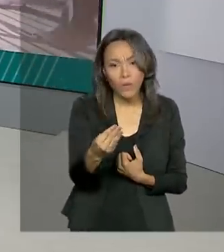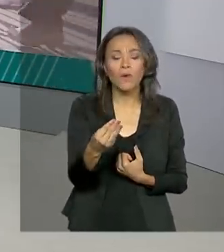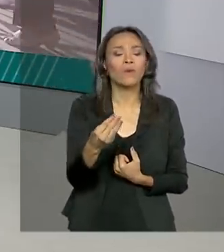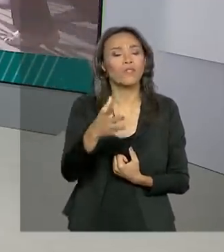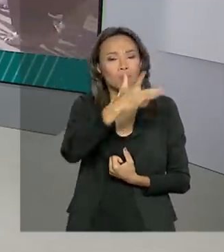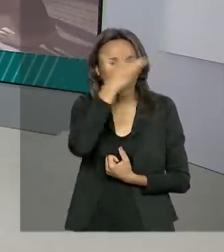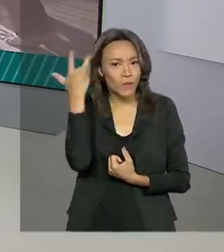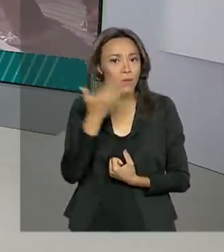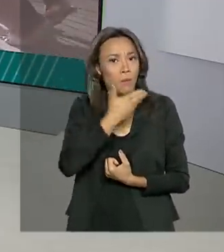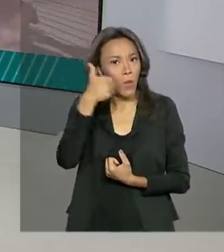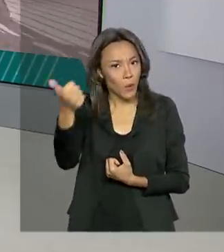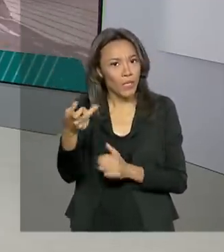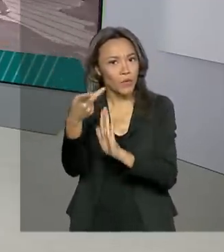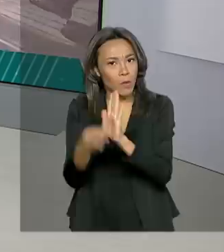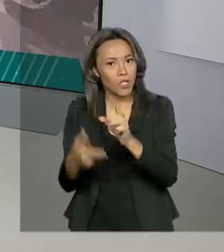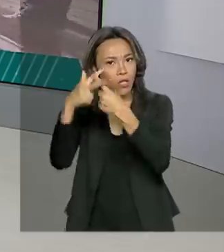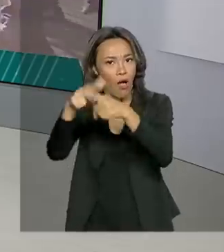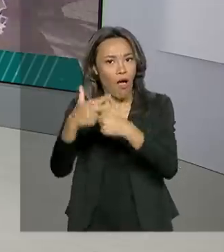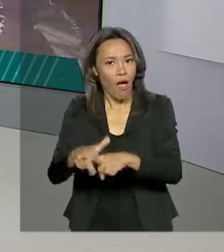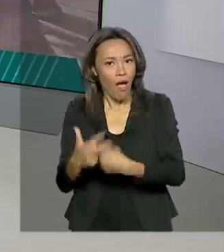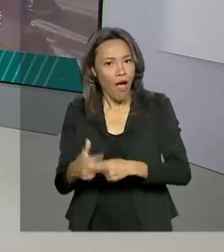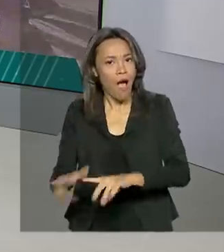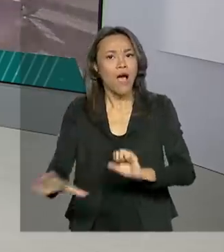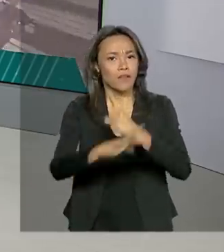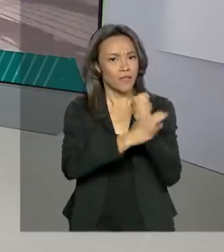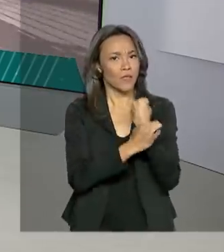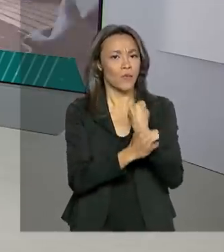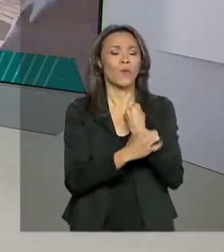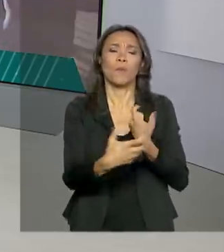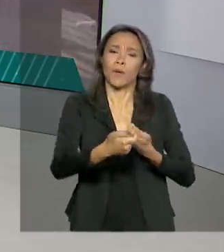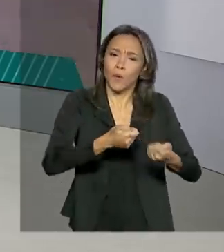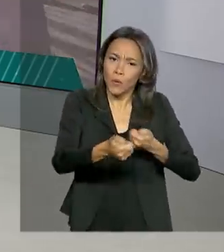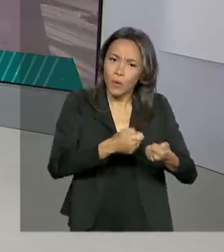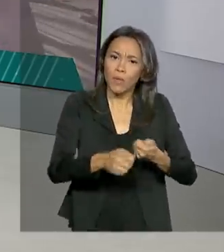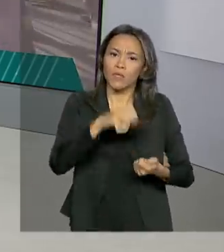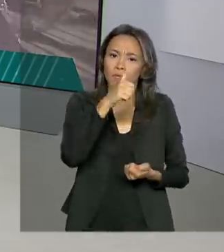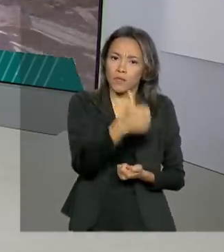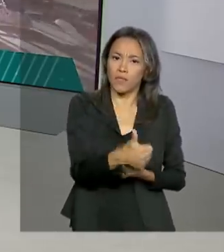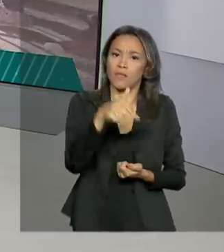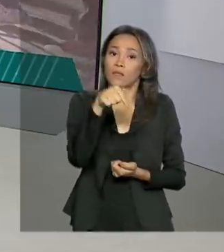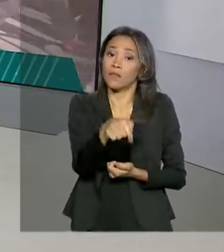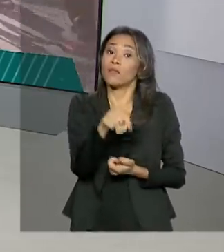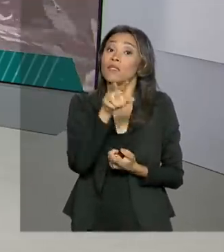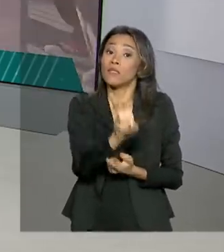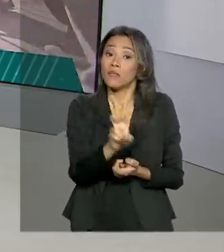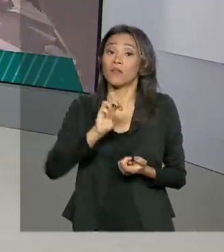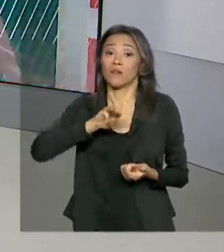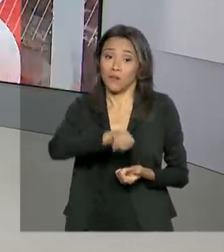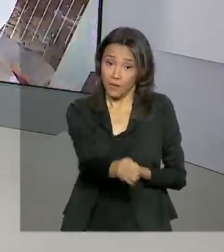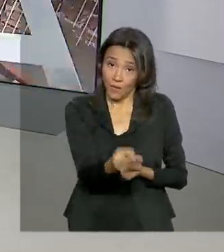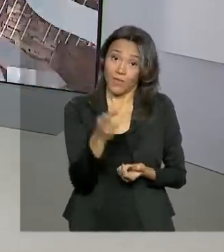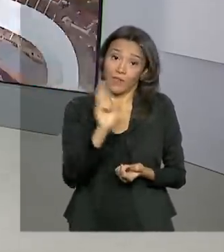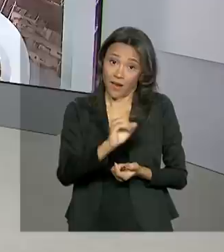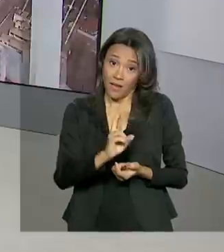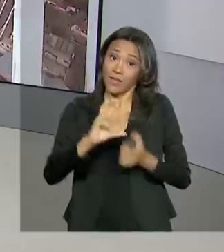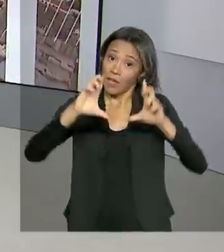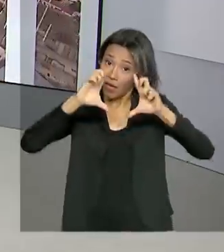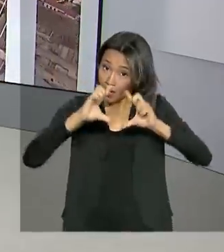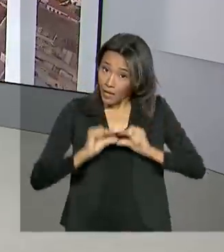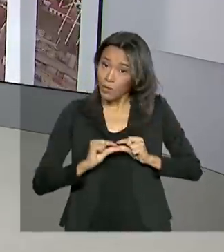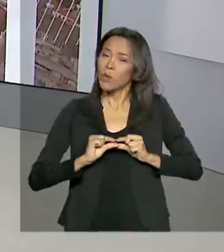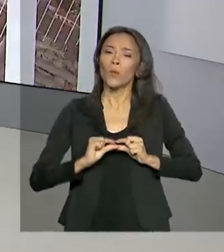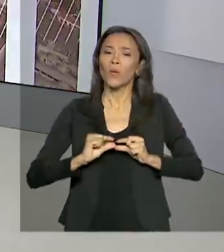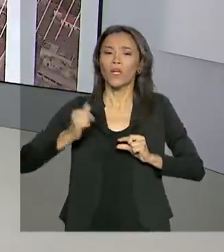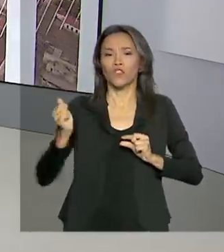Melhorias no projeto garantiram uma economia de 175 milhões de reais. Uma redução de